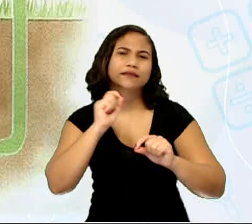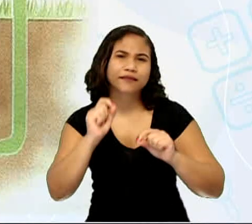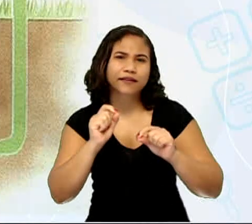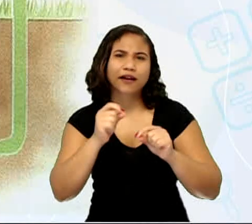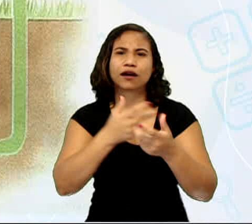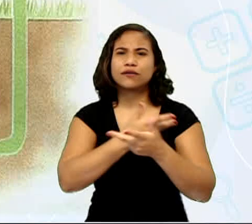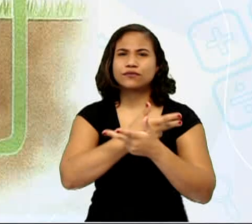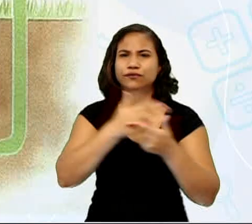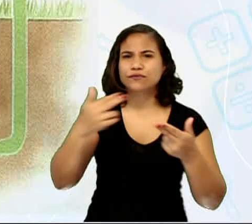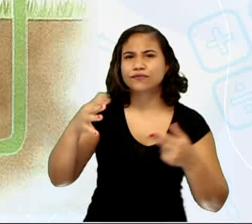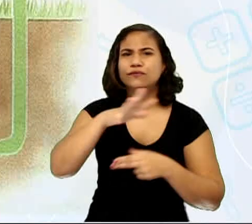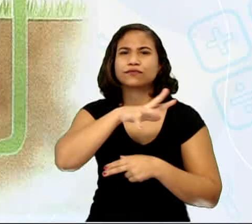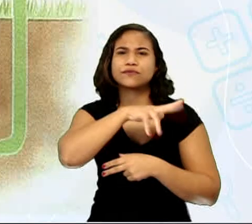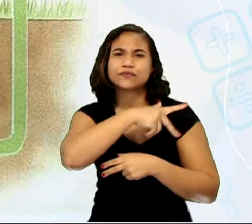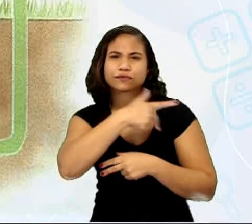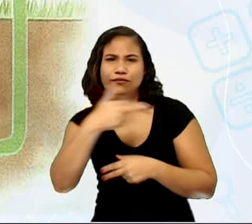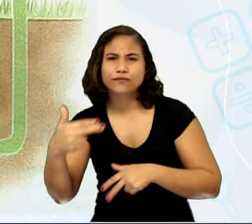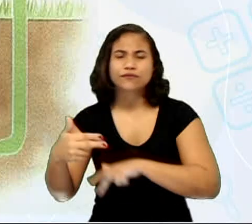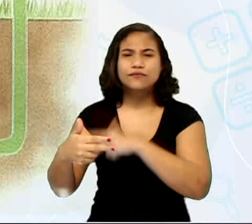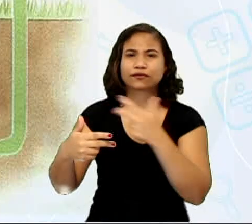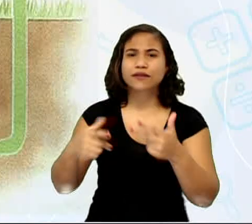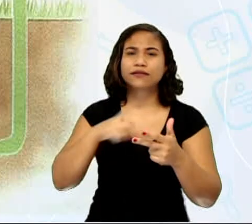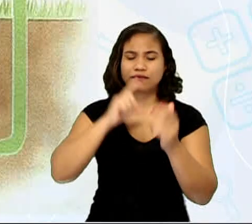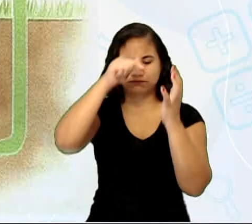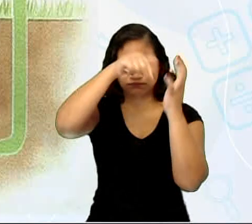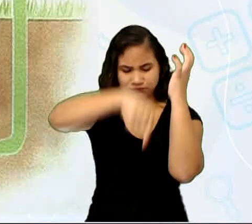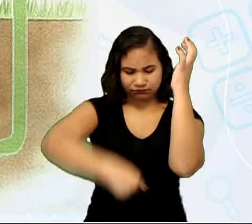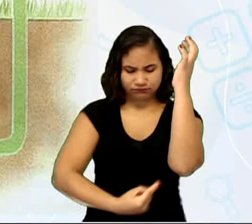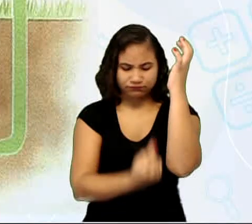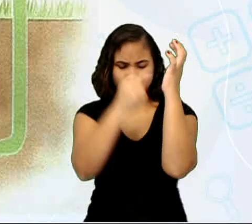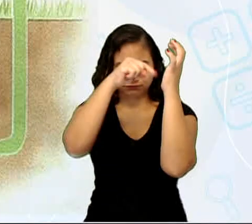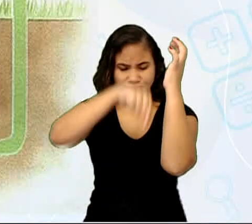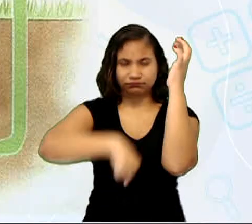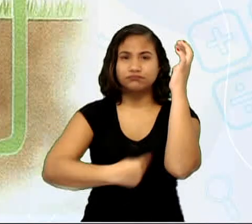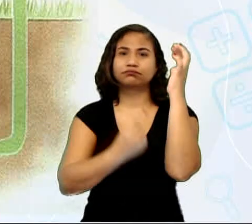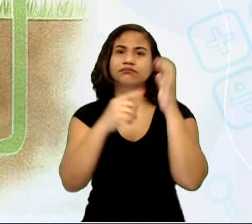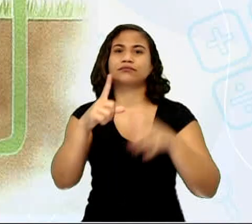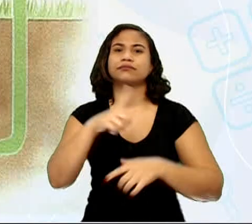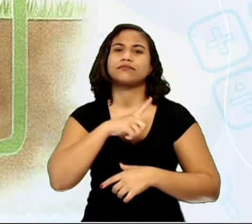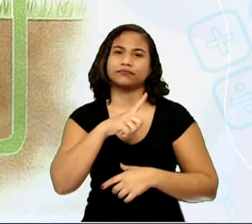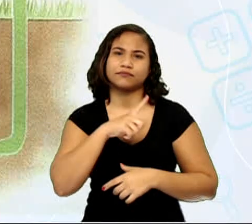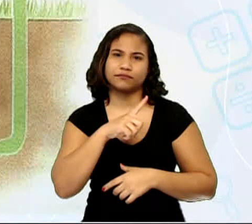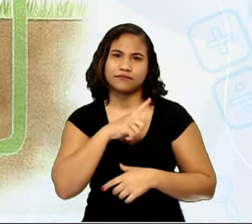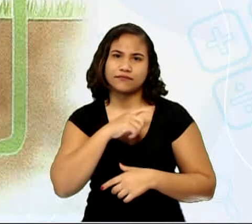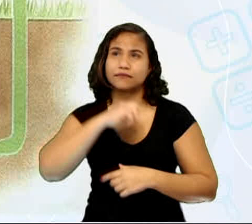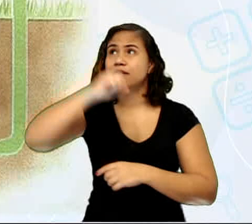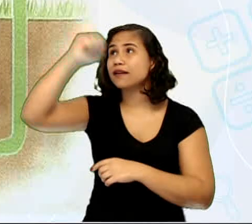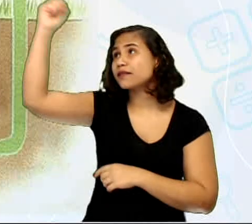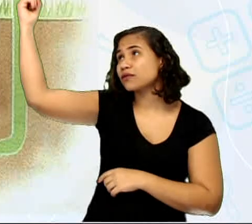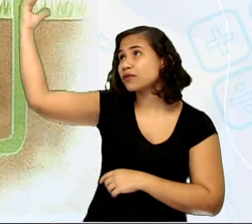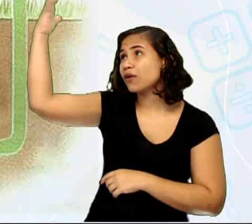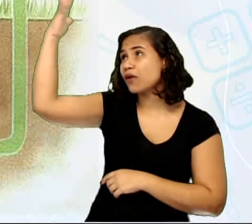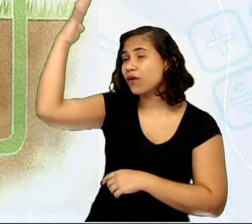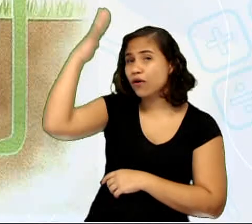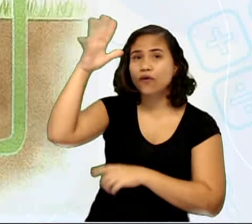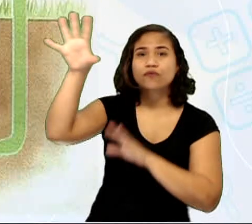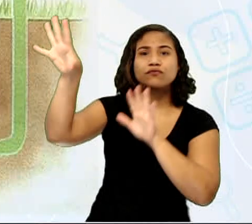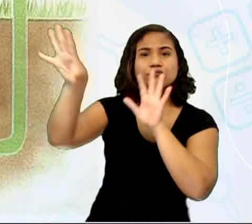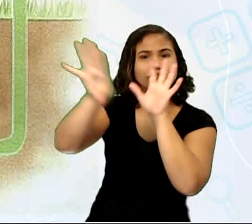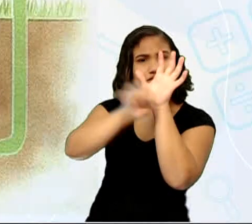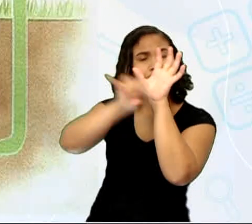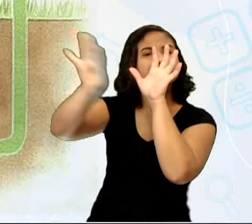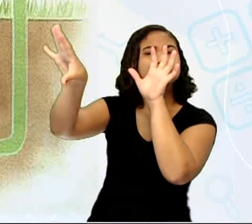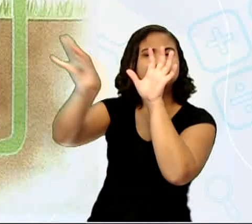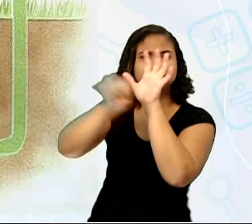vegetais, eles realizam a fotossíntese, obtendo a energia solar, o gás carbônico da